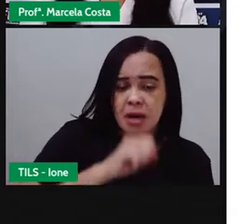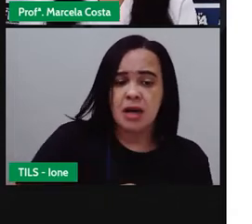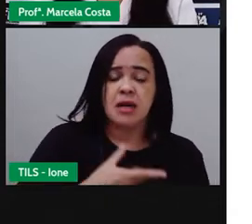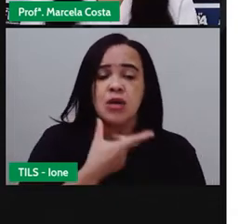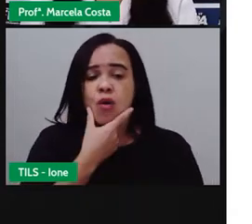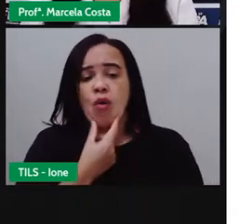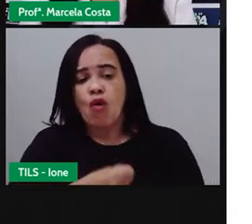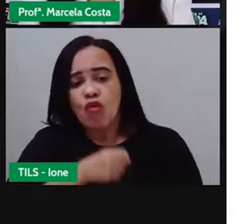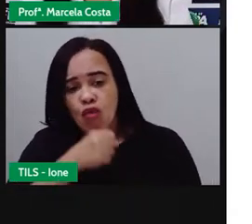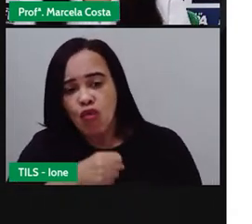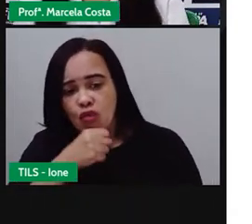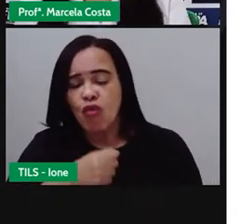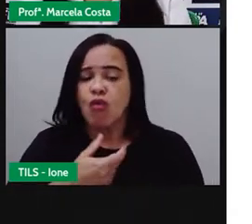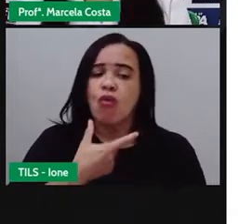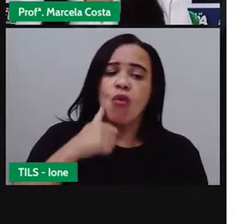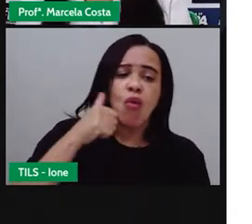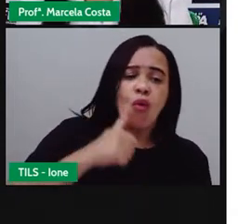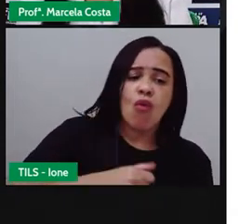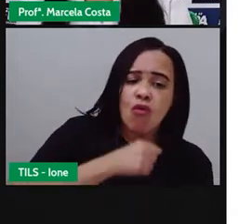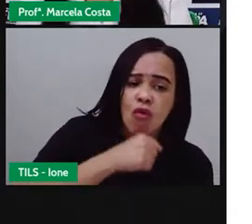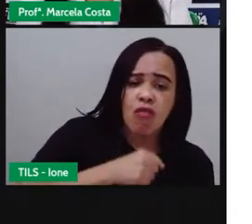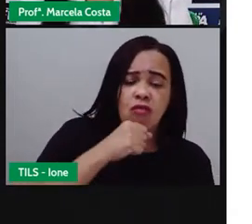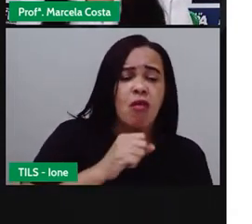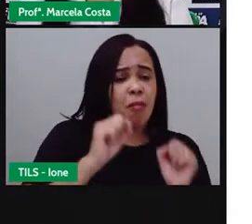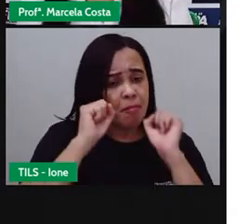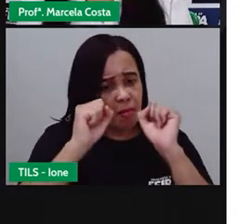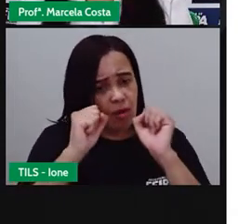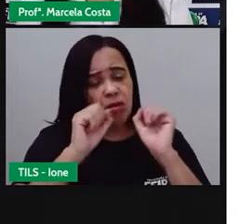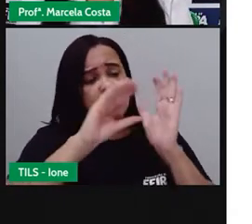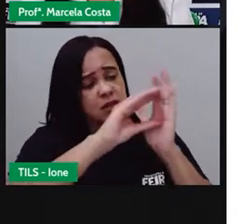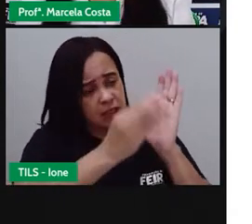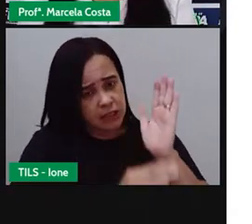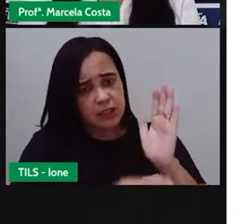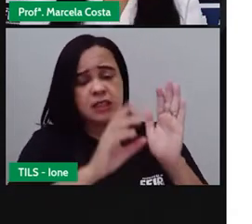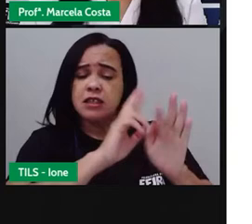ter alguma outra característica diferente, tá?